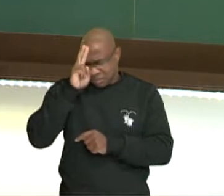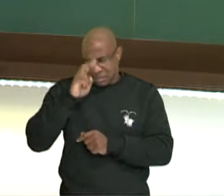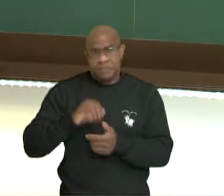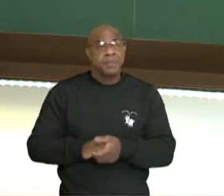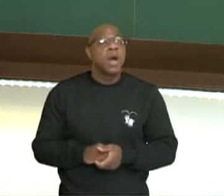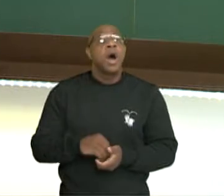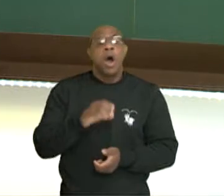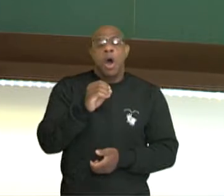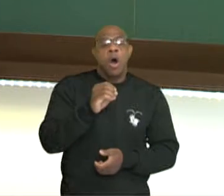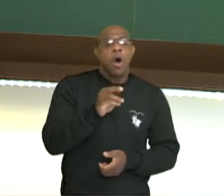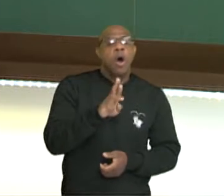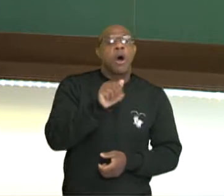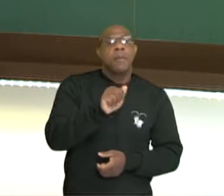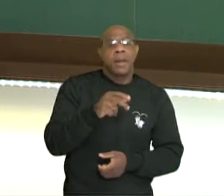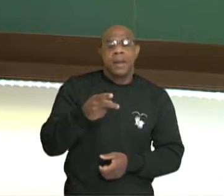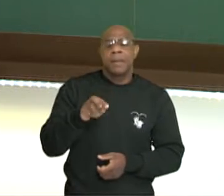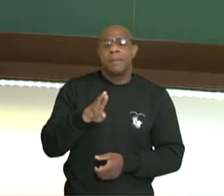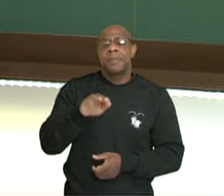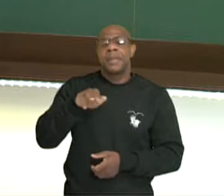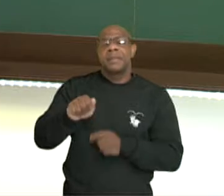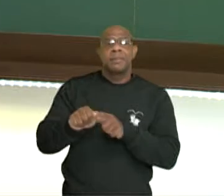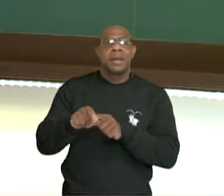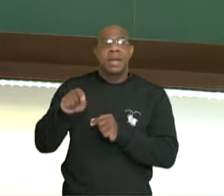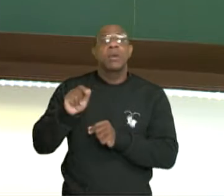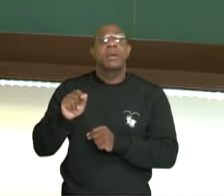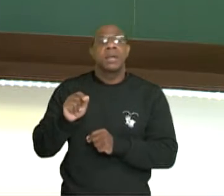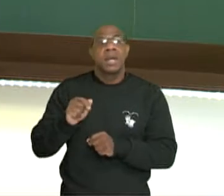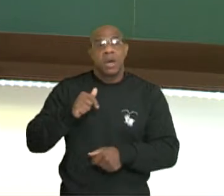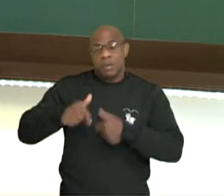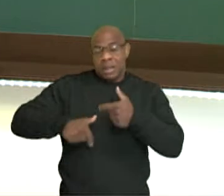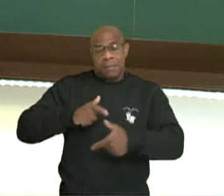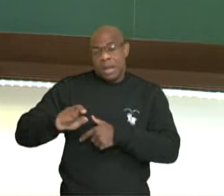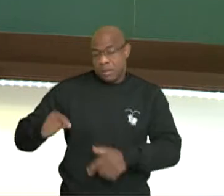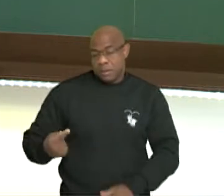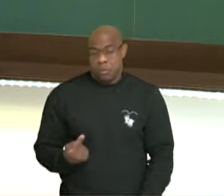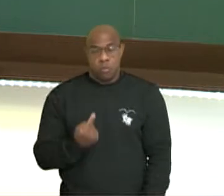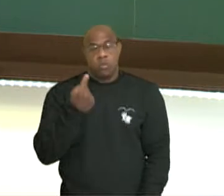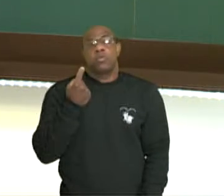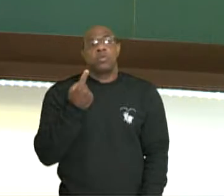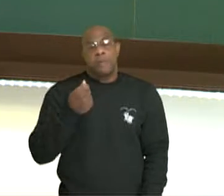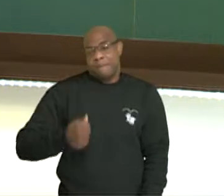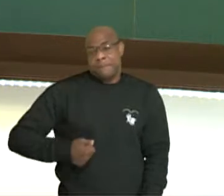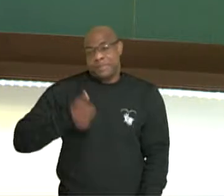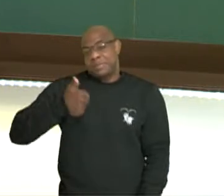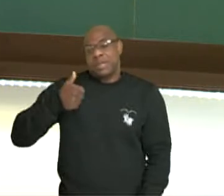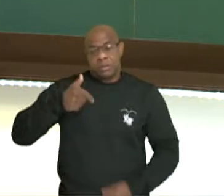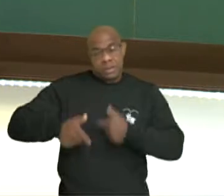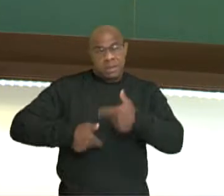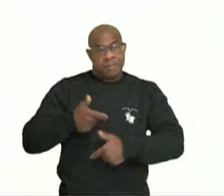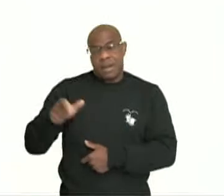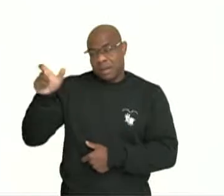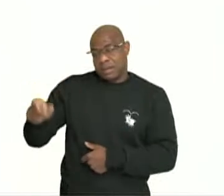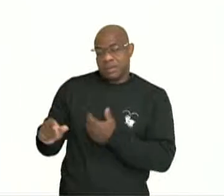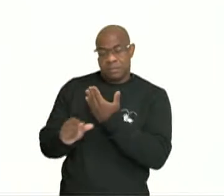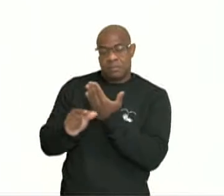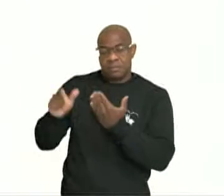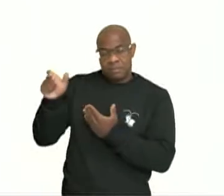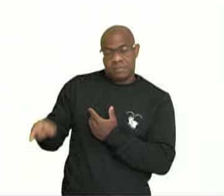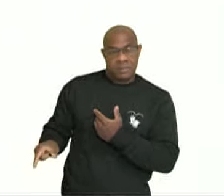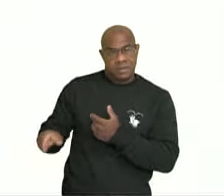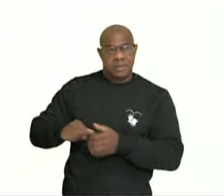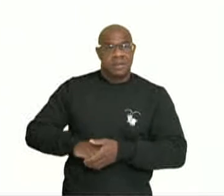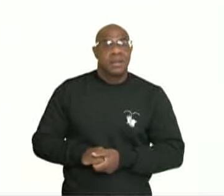Obra-prima. Obra-prima é obra primorosa. Então, uma das primeiras do seu gênero, né?